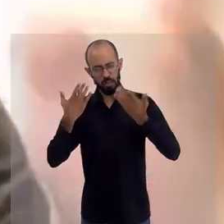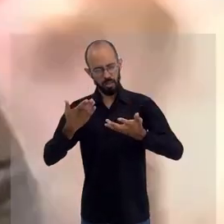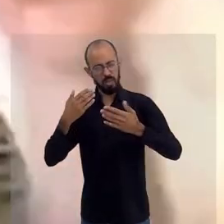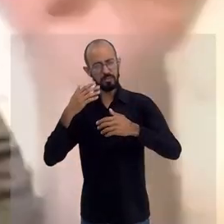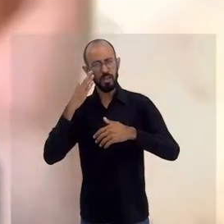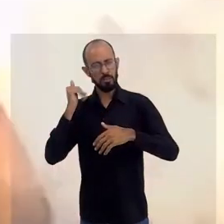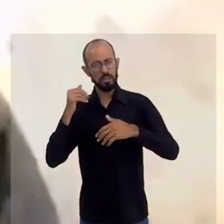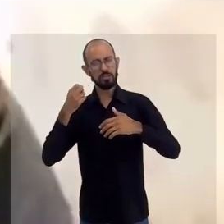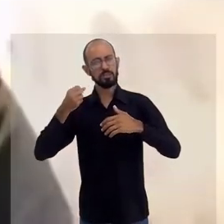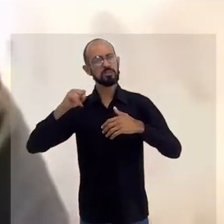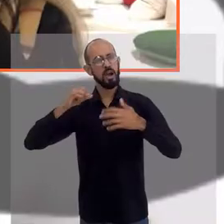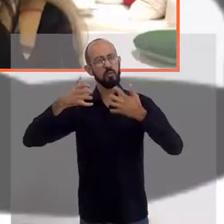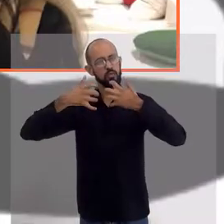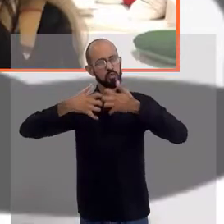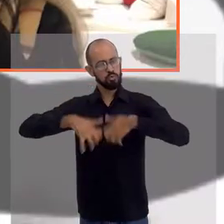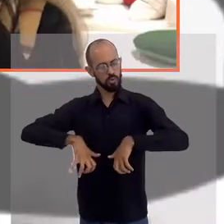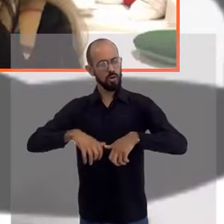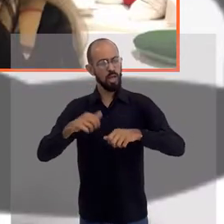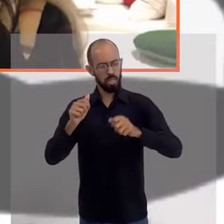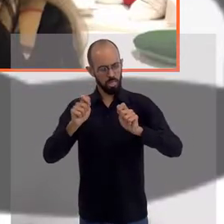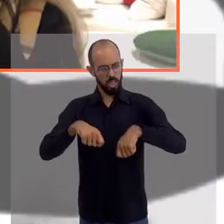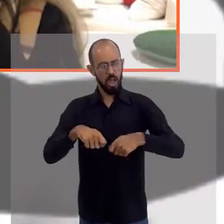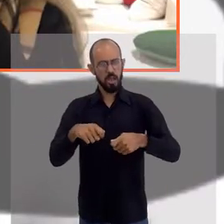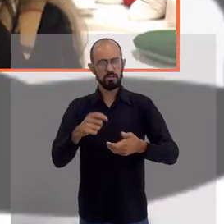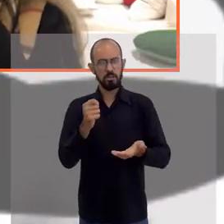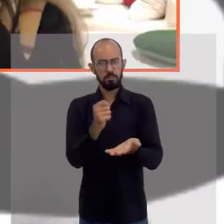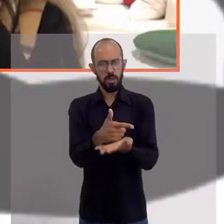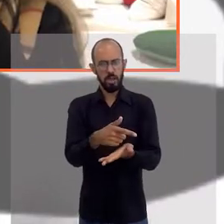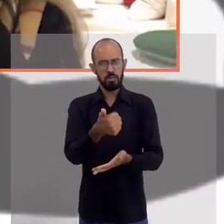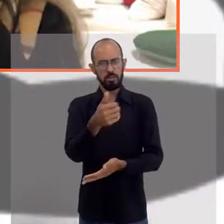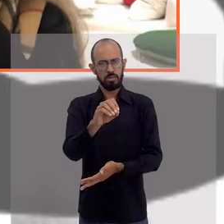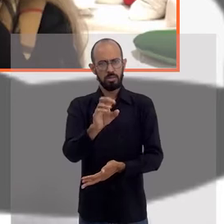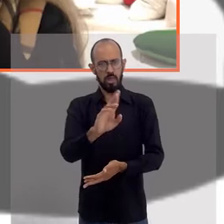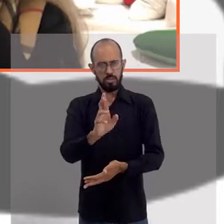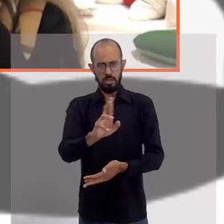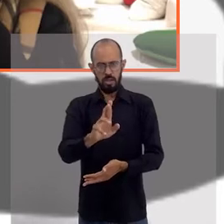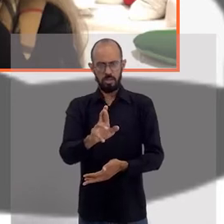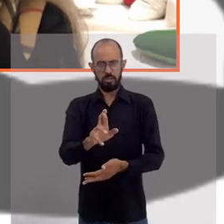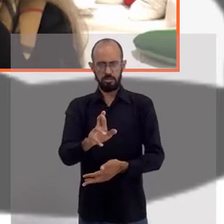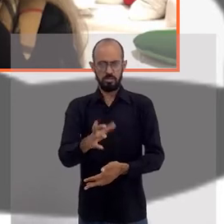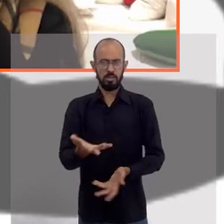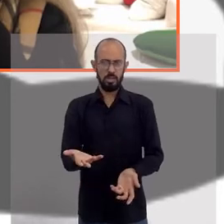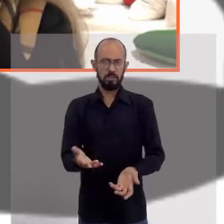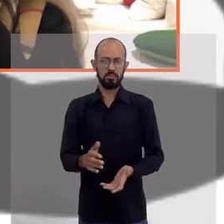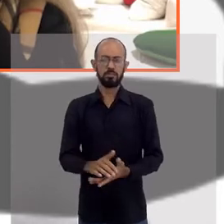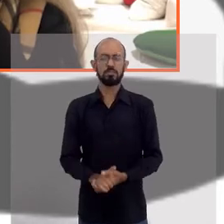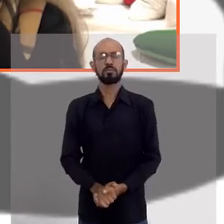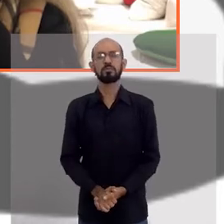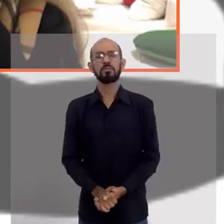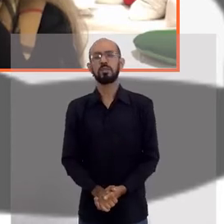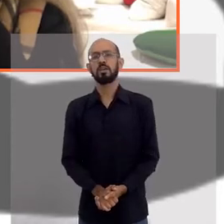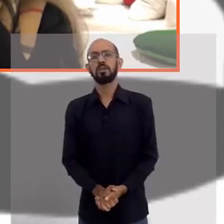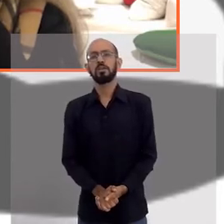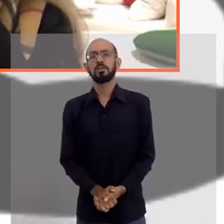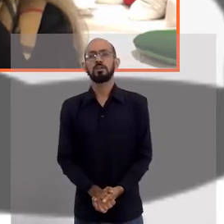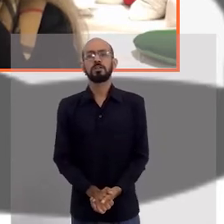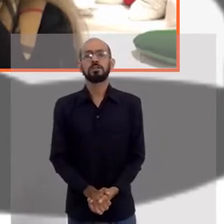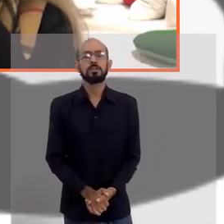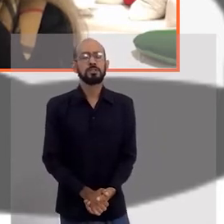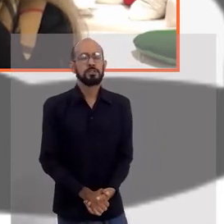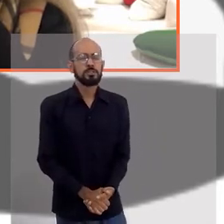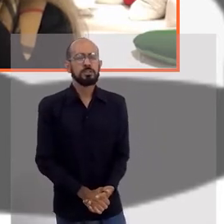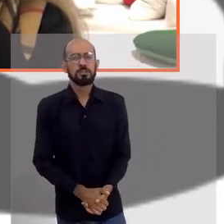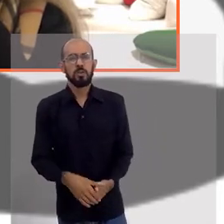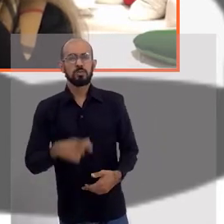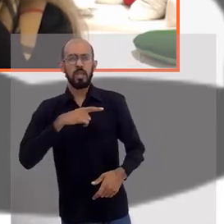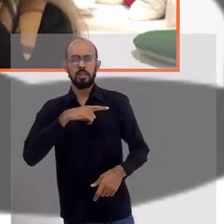funciona mesmo, tem conta de R$ O que é R$ Nem o suco no Rio de Janeiro custa mais R$ Custa mais